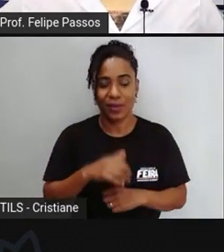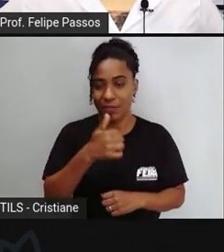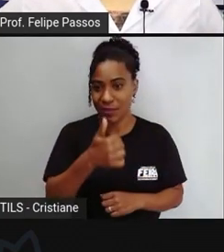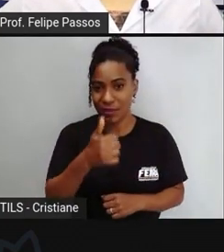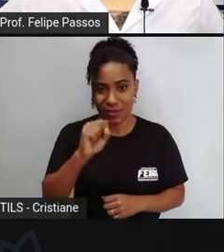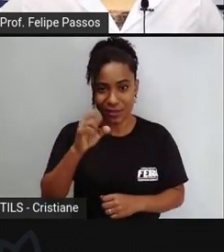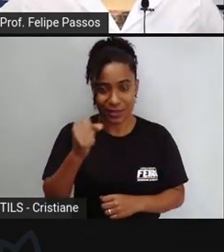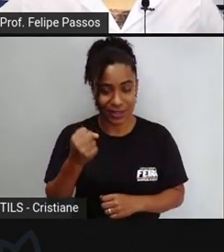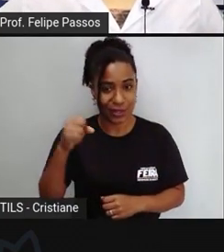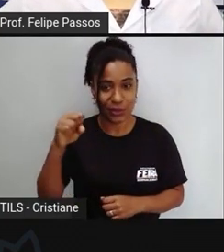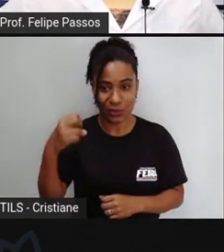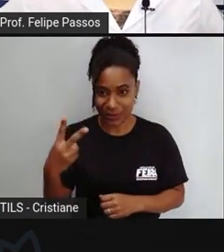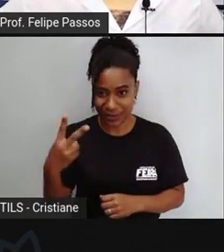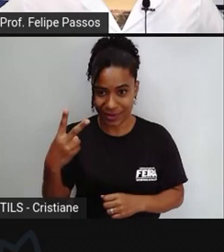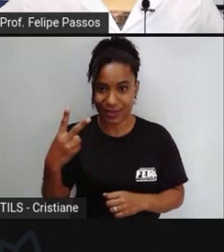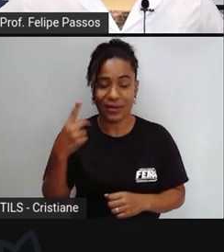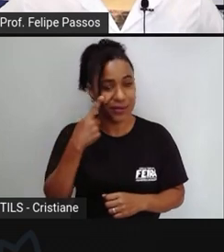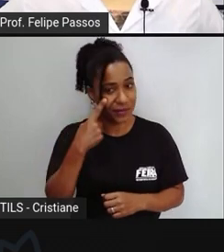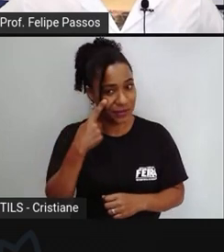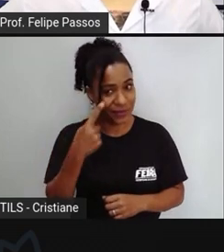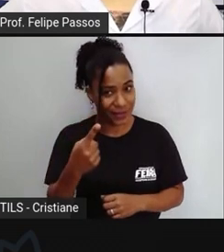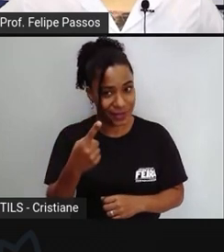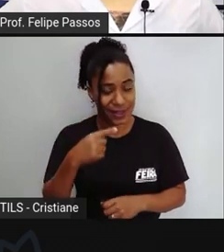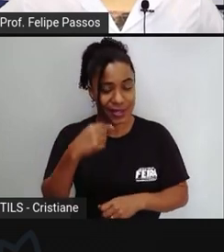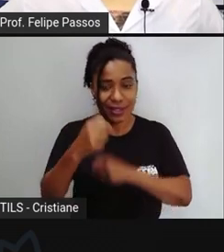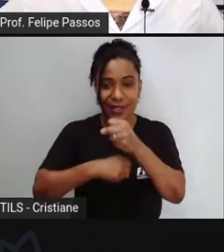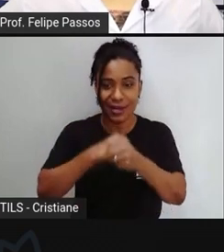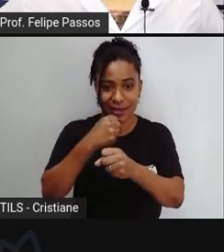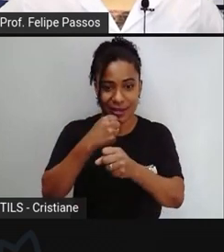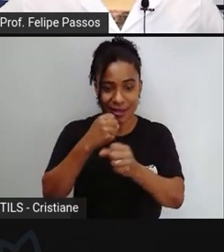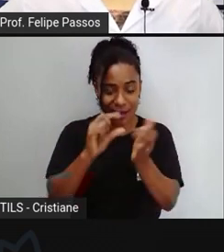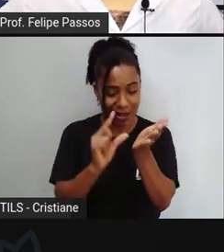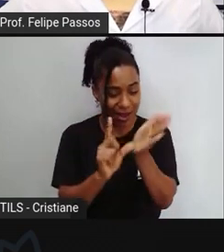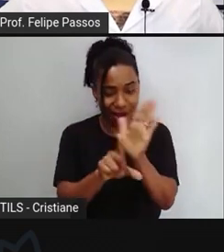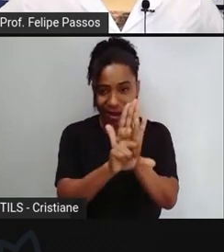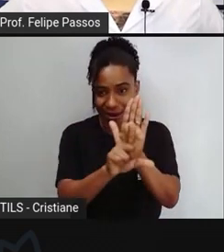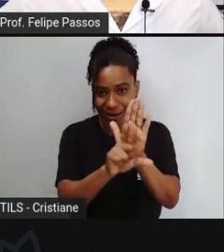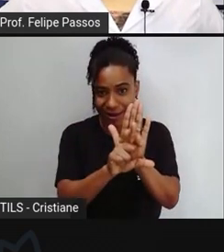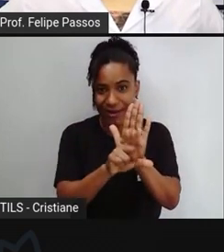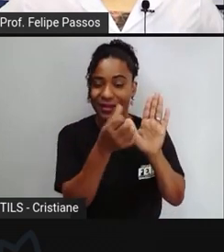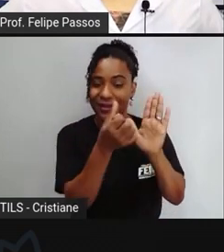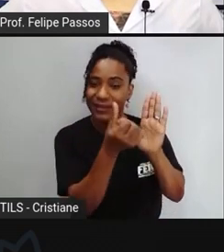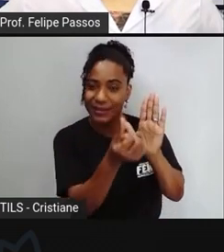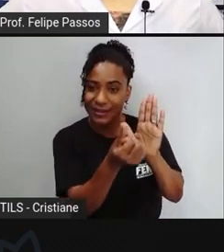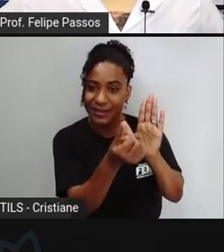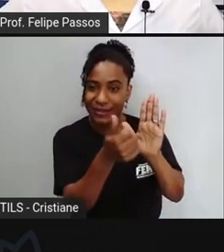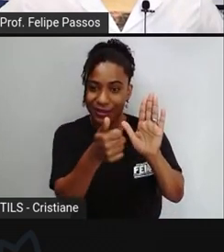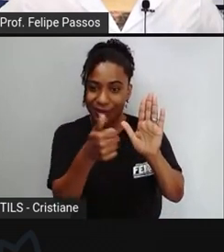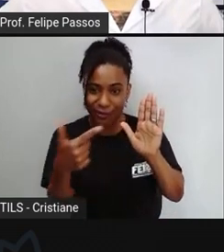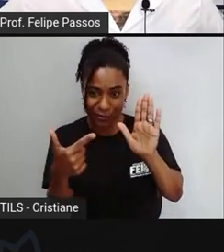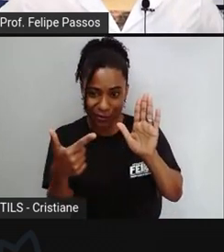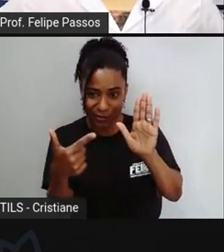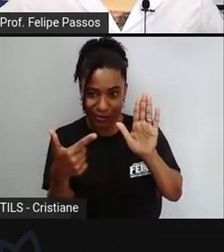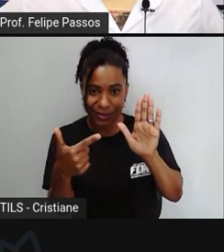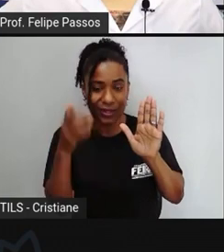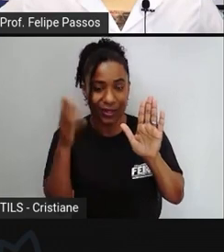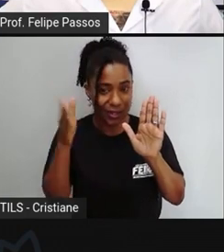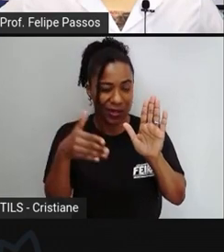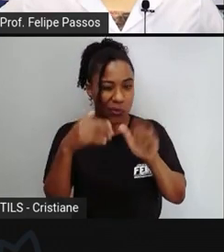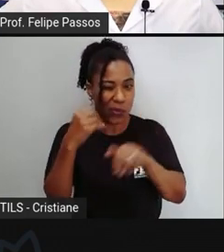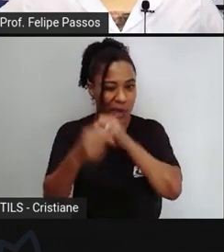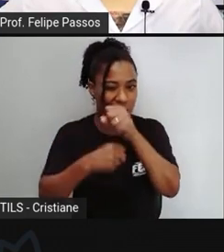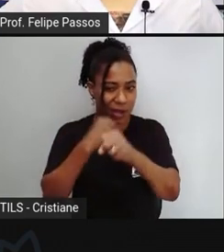lei 1612 barra 92 o ano da